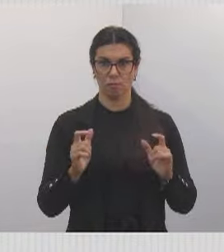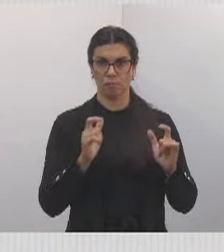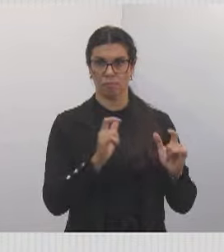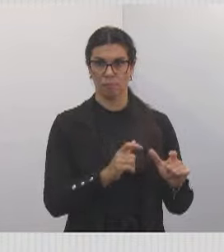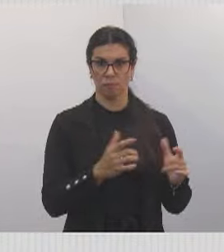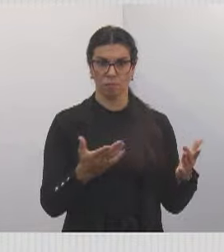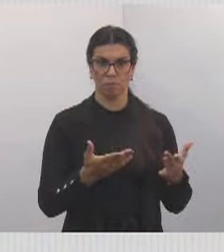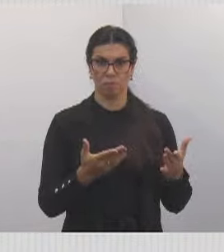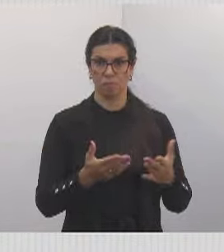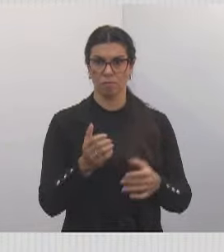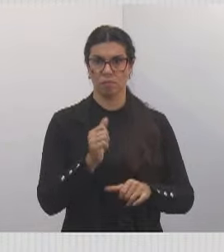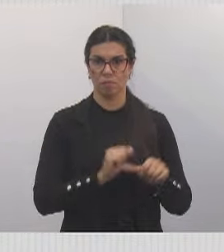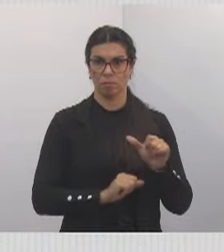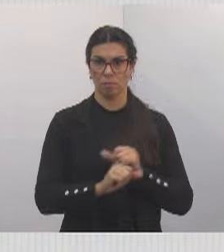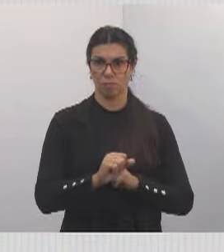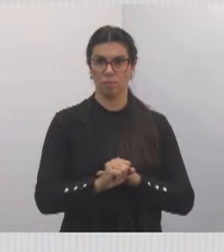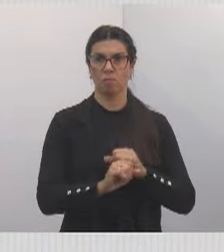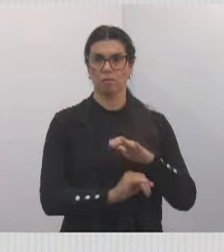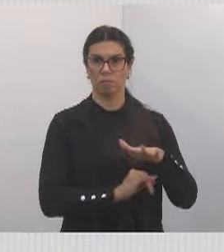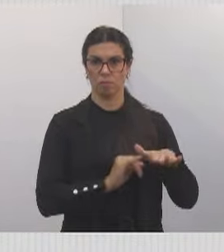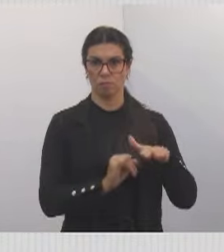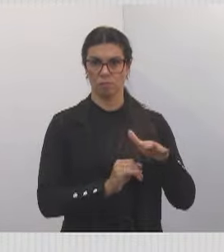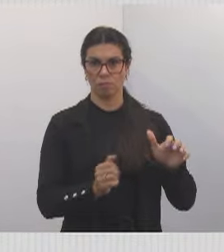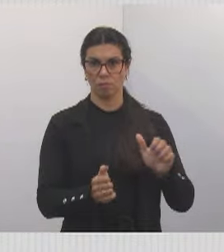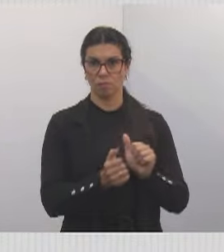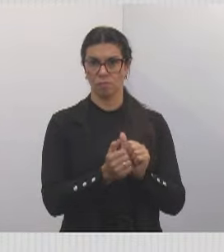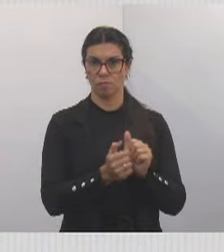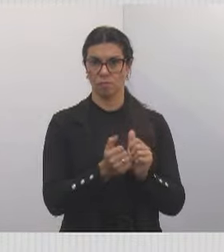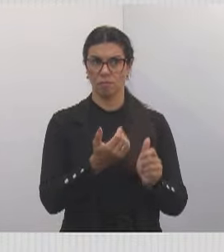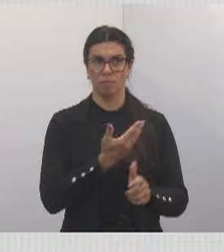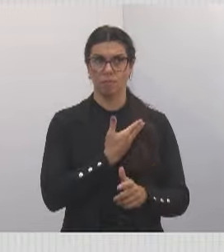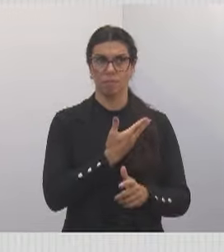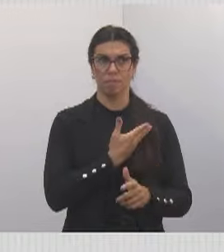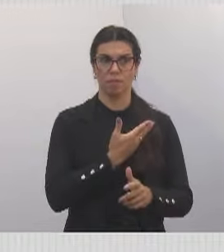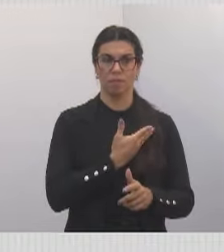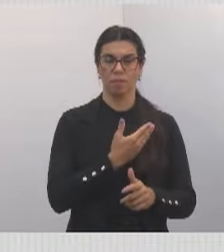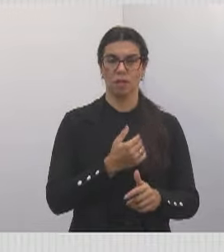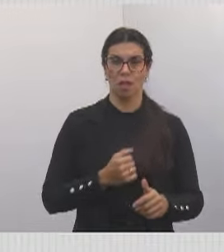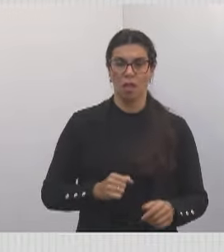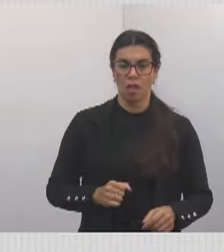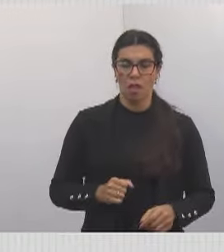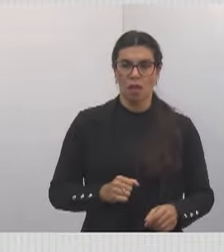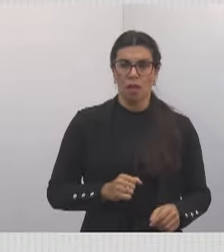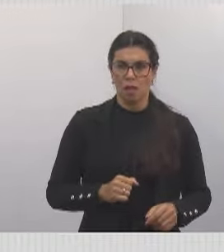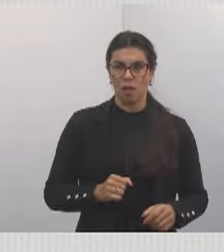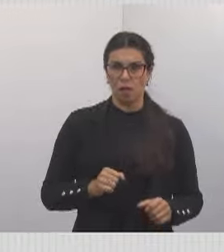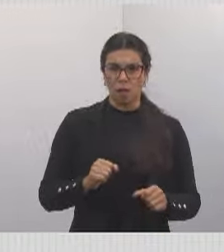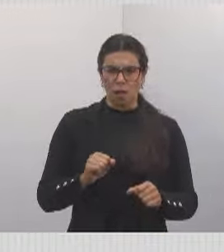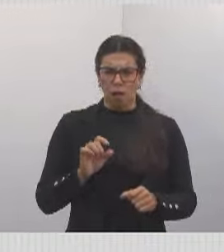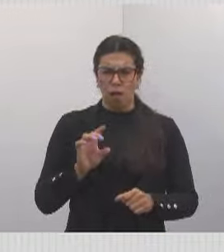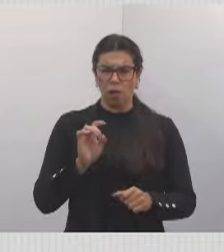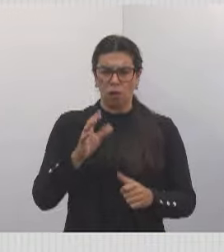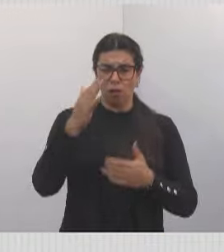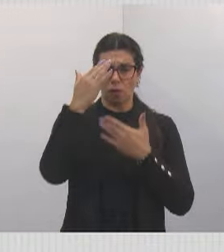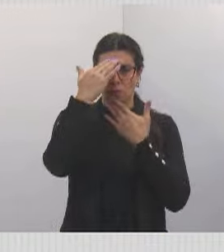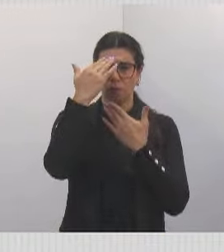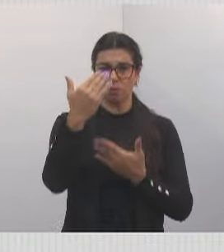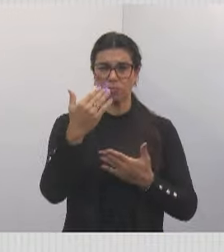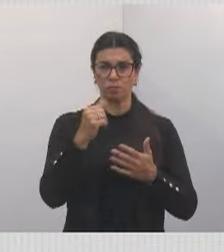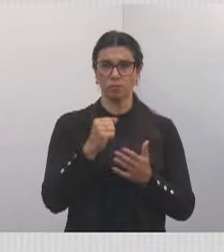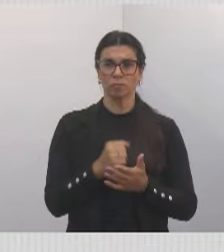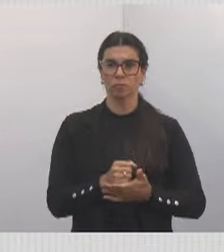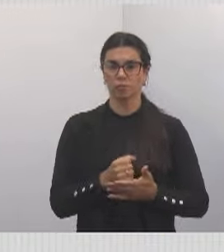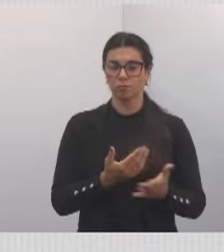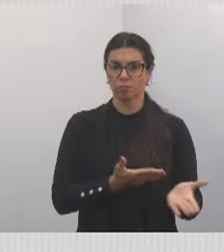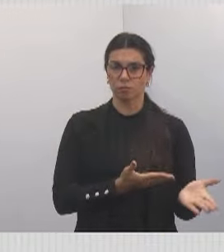essa instituição junto com os amigos. Pode colocar o próximo... Ah, desculpa. Só agradecer aos jovens que fizeram a